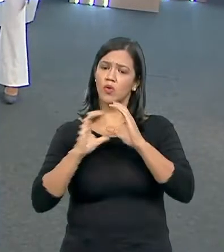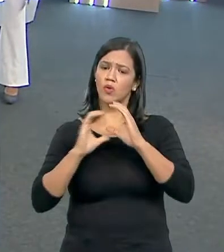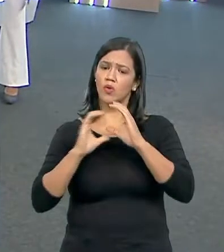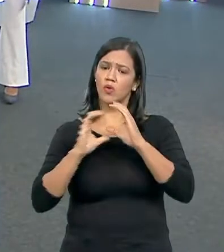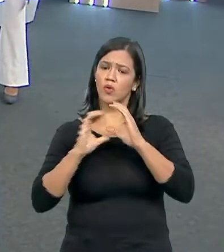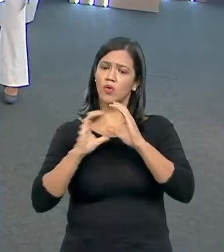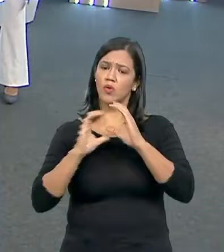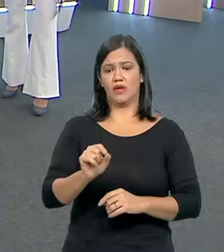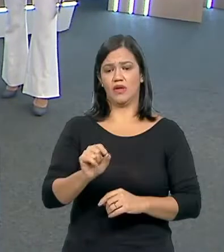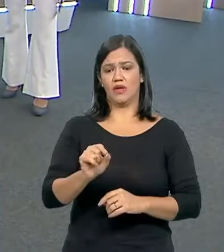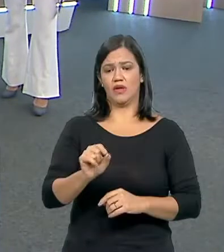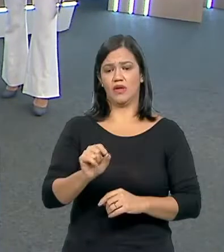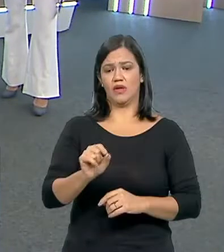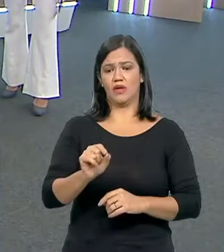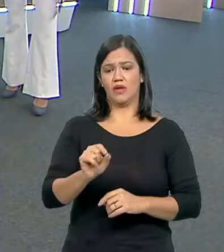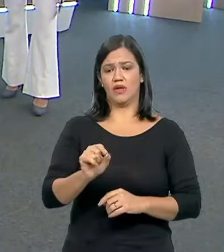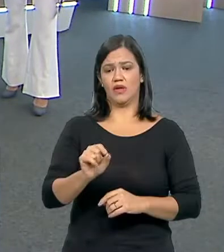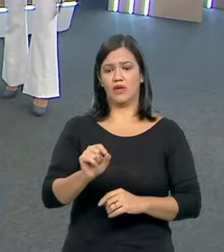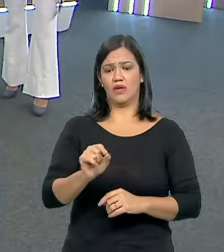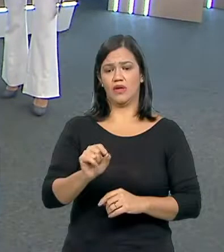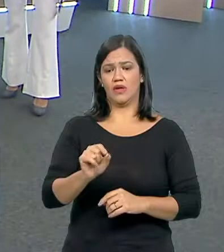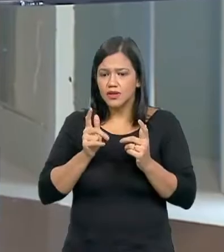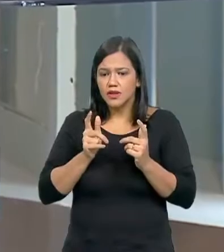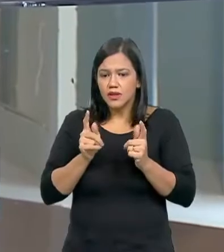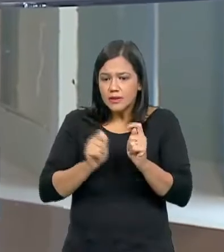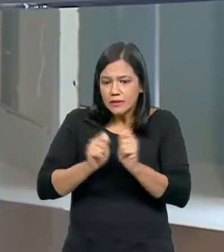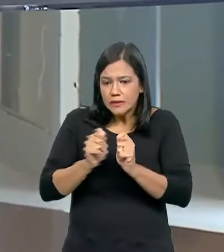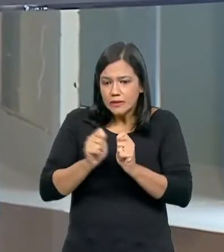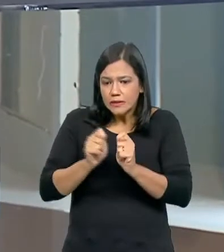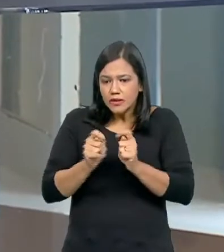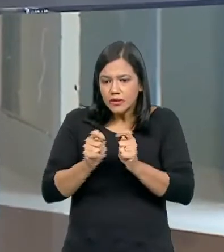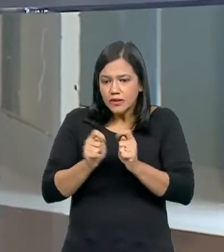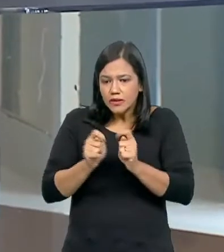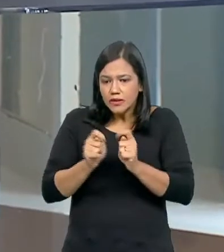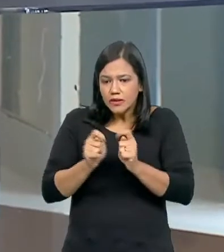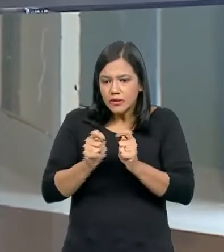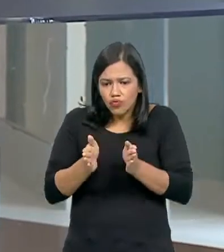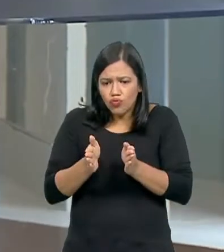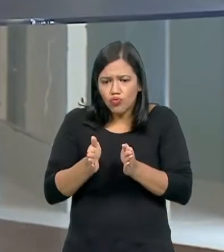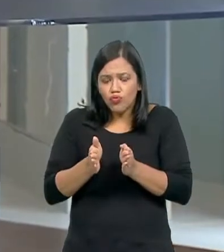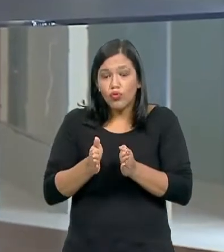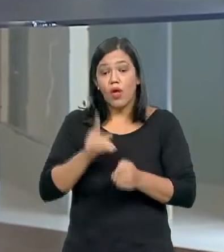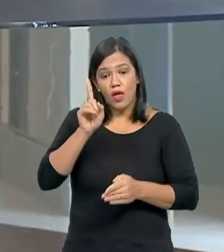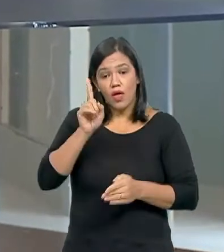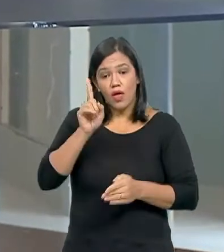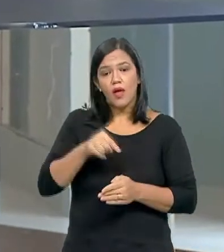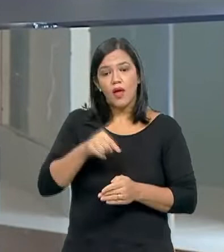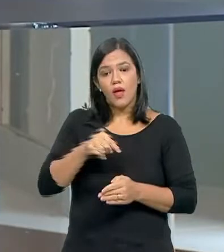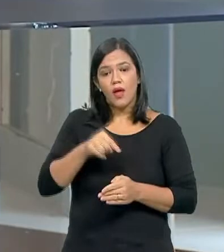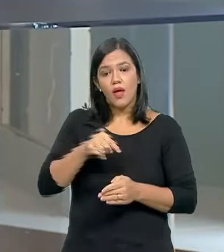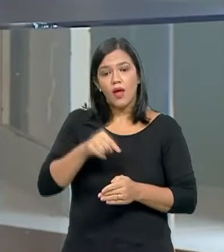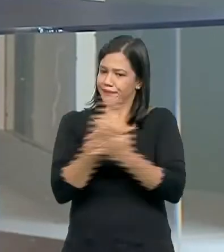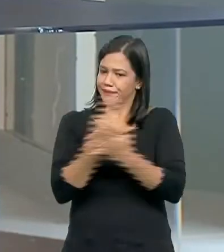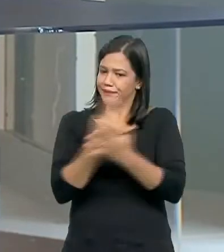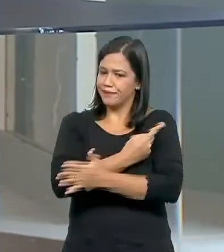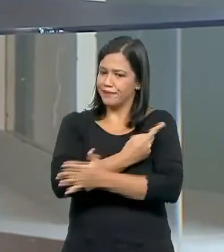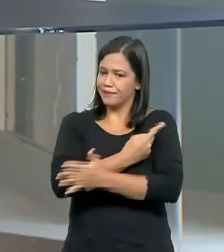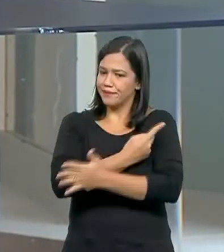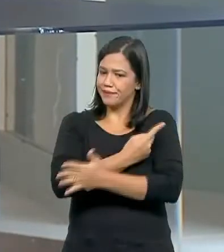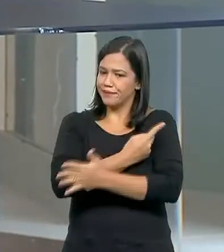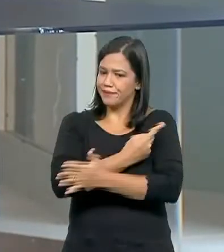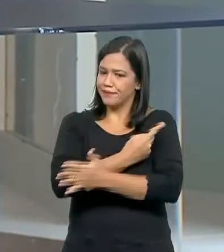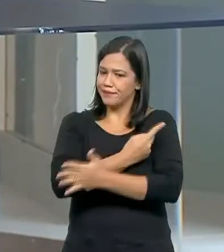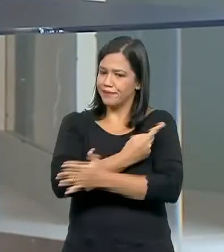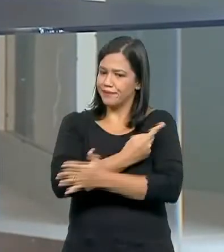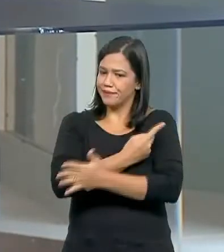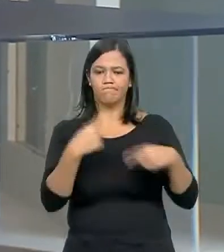Ele praticamente encolheu a comunicação social e, com isso, tem sérias reações. E ele não